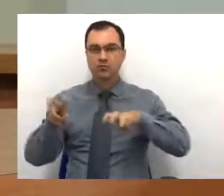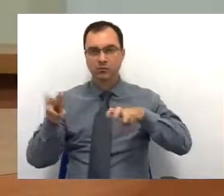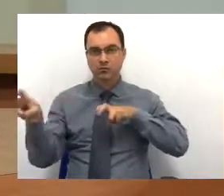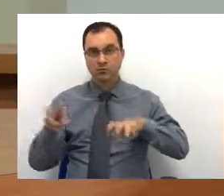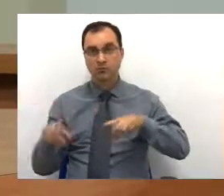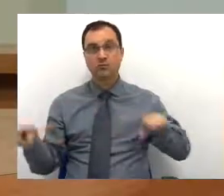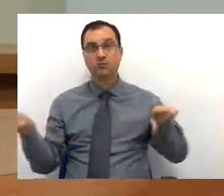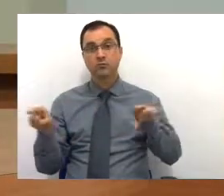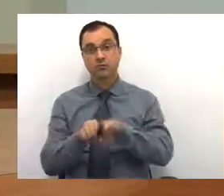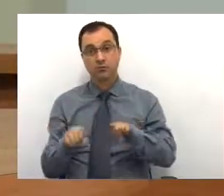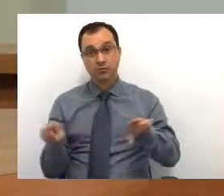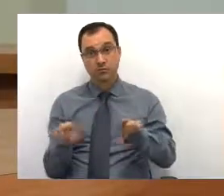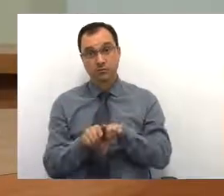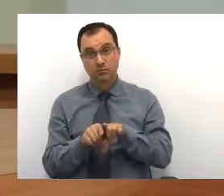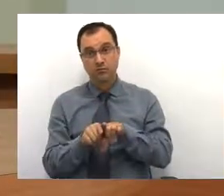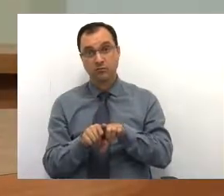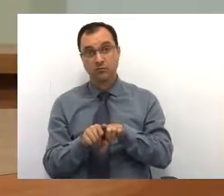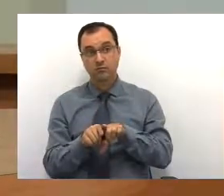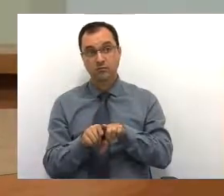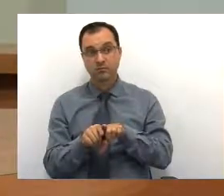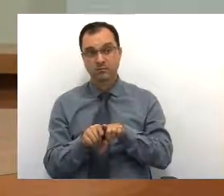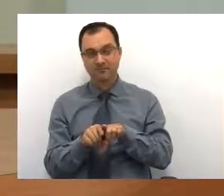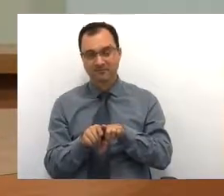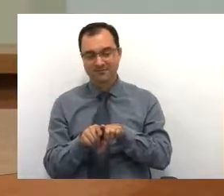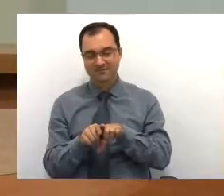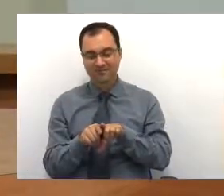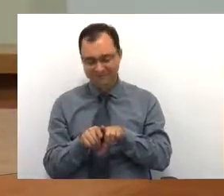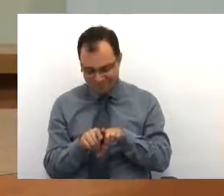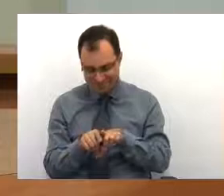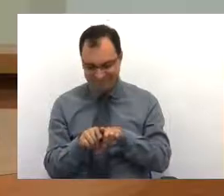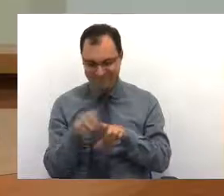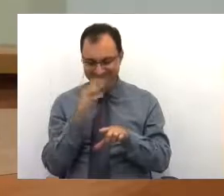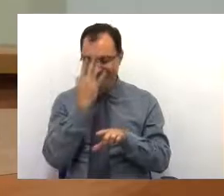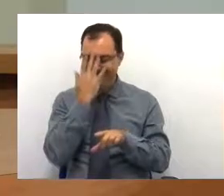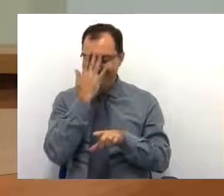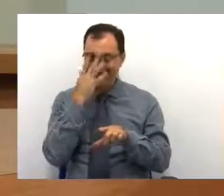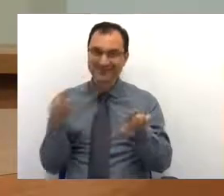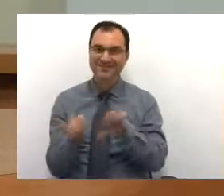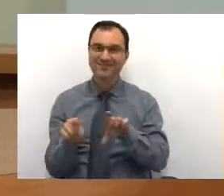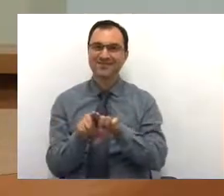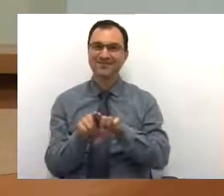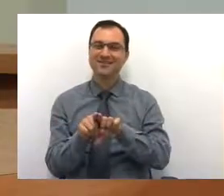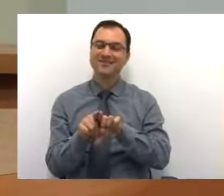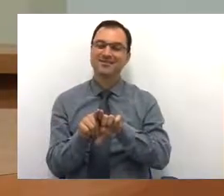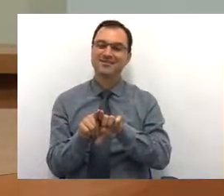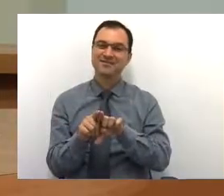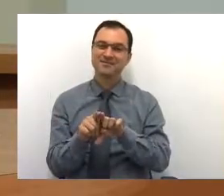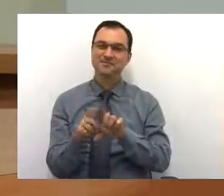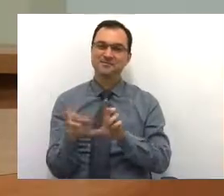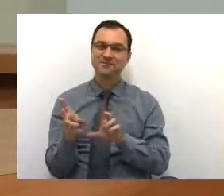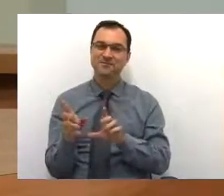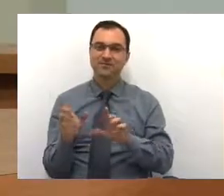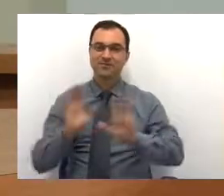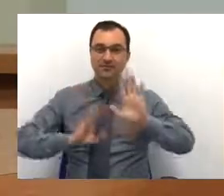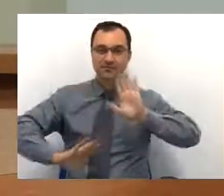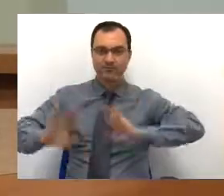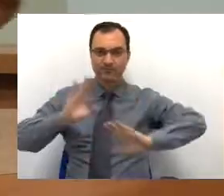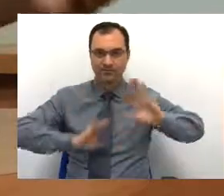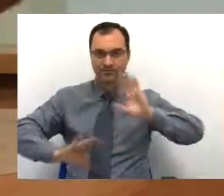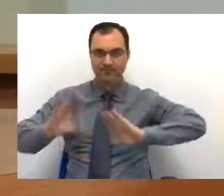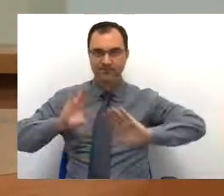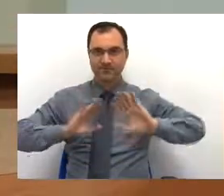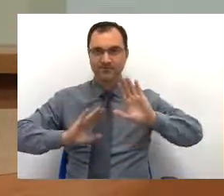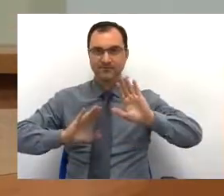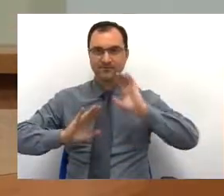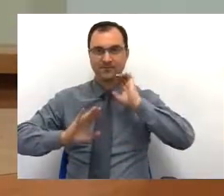inclusive, por favor, inclusive, já tem dois minutos, inclusive a prevenção... Gostaria de